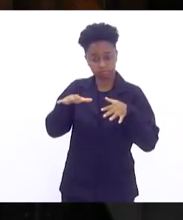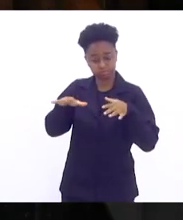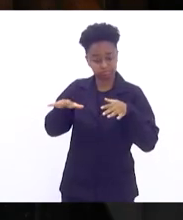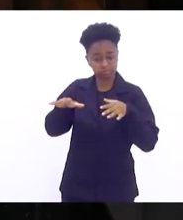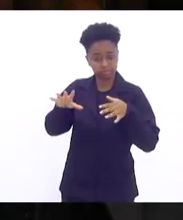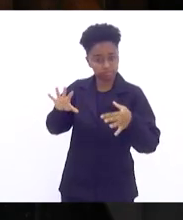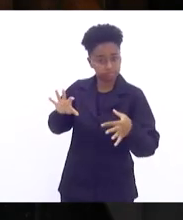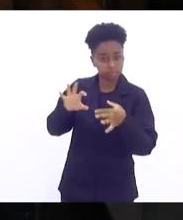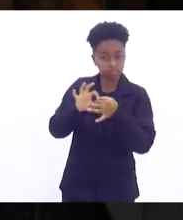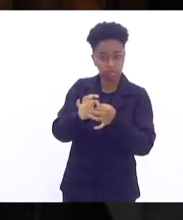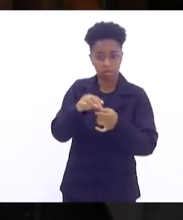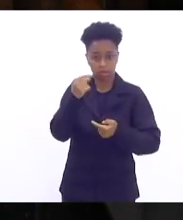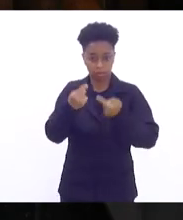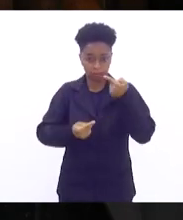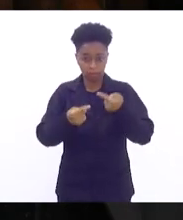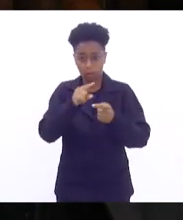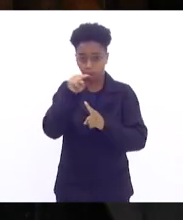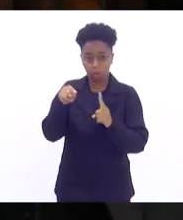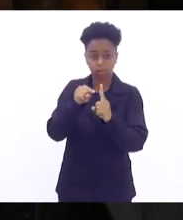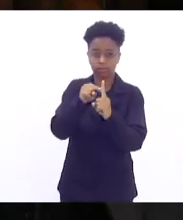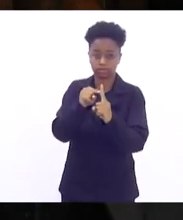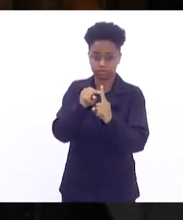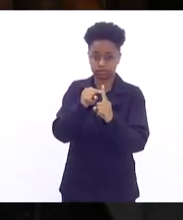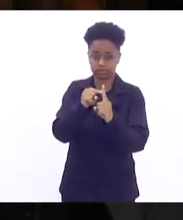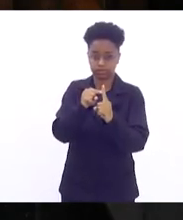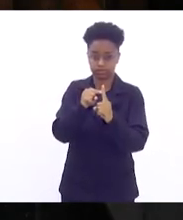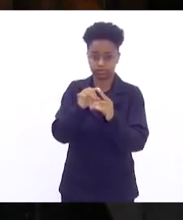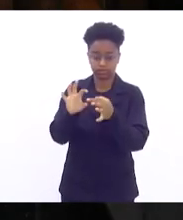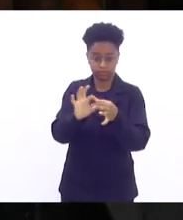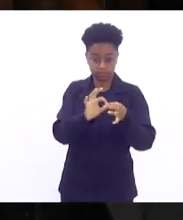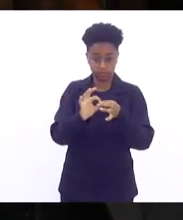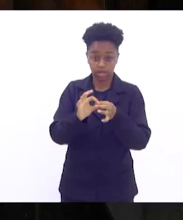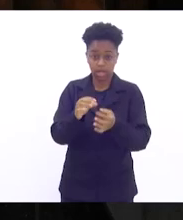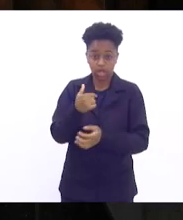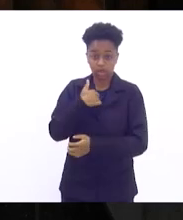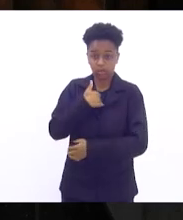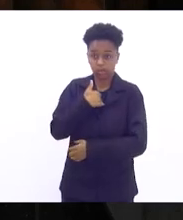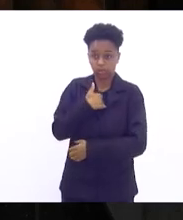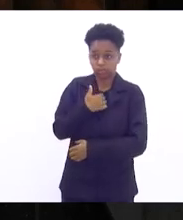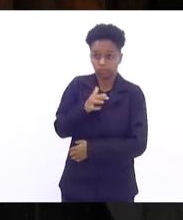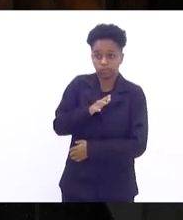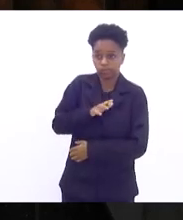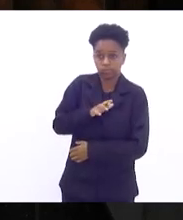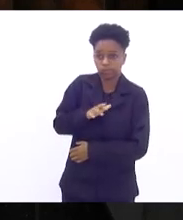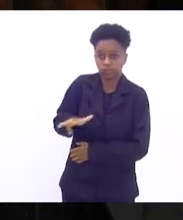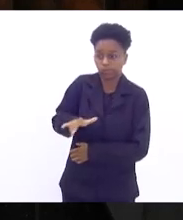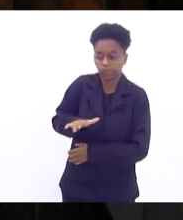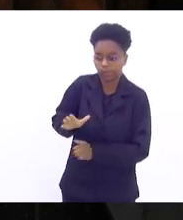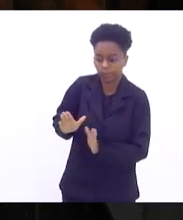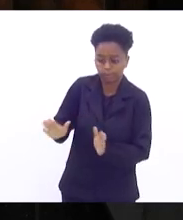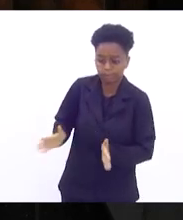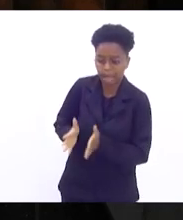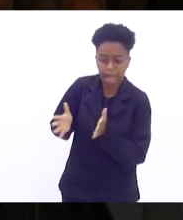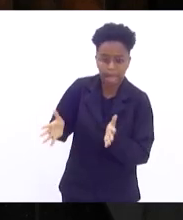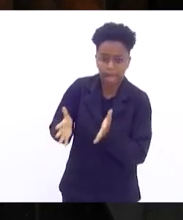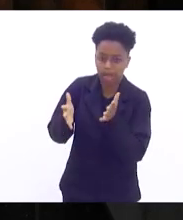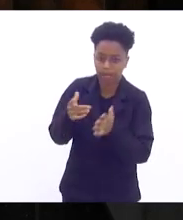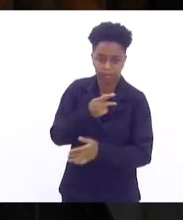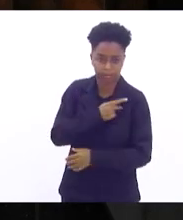comuns. eu não sou movido, senhor presidente,